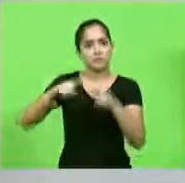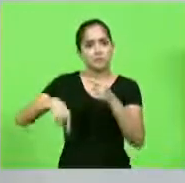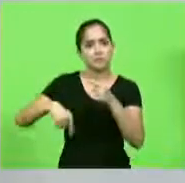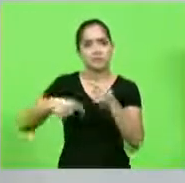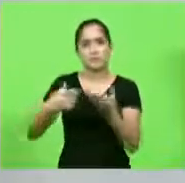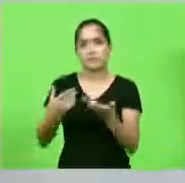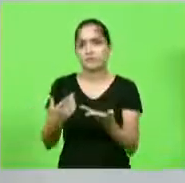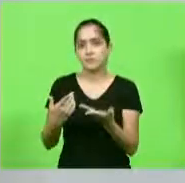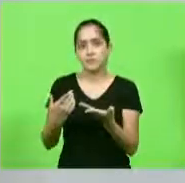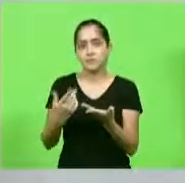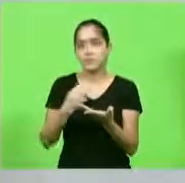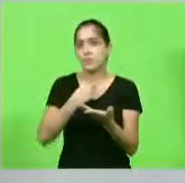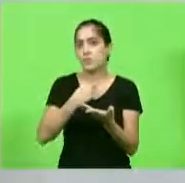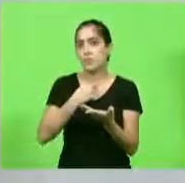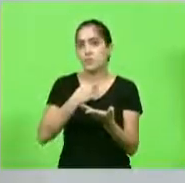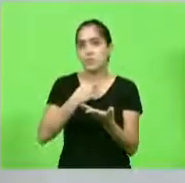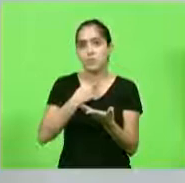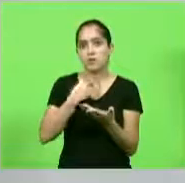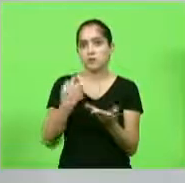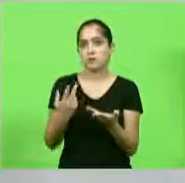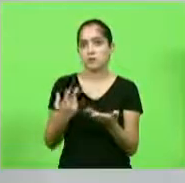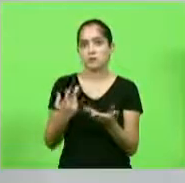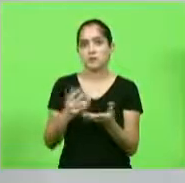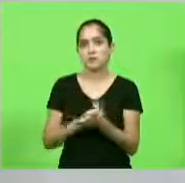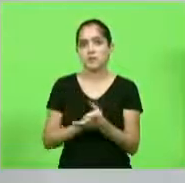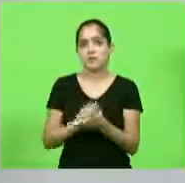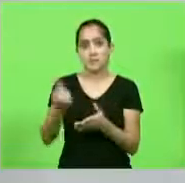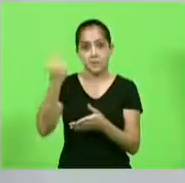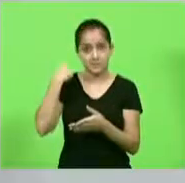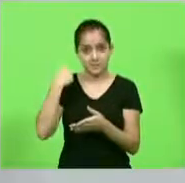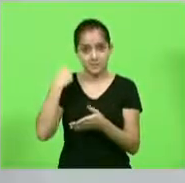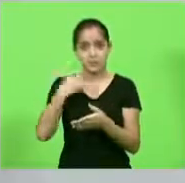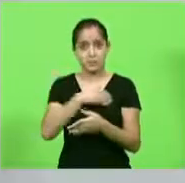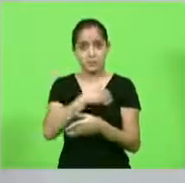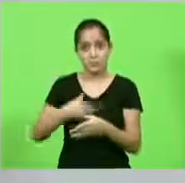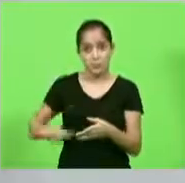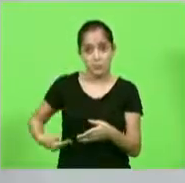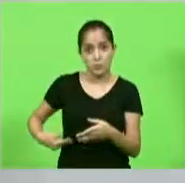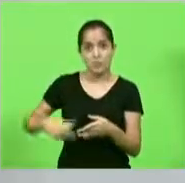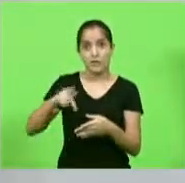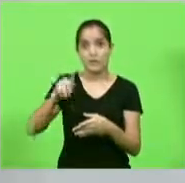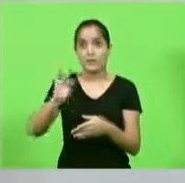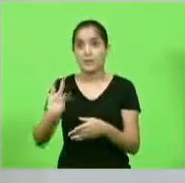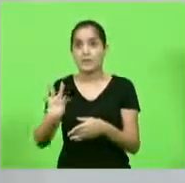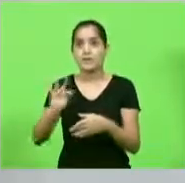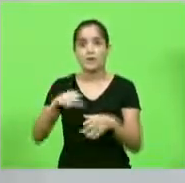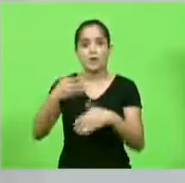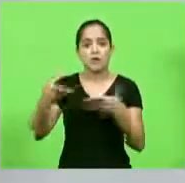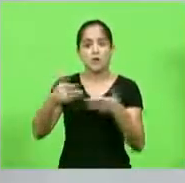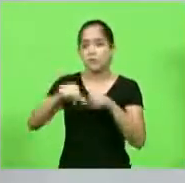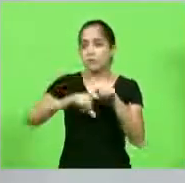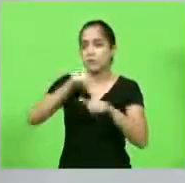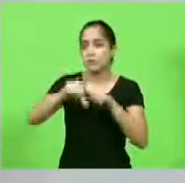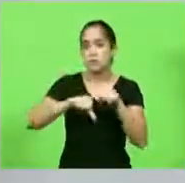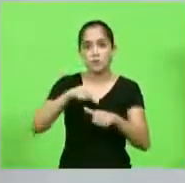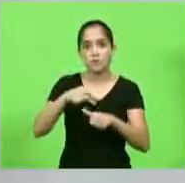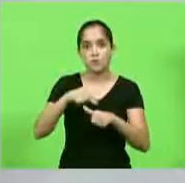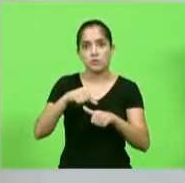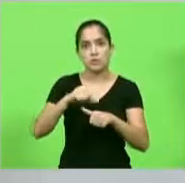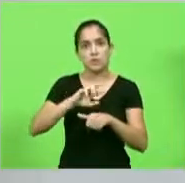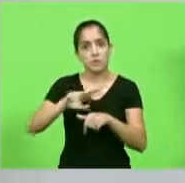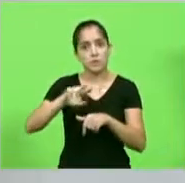Vocês não estão mais no governo do PT. Mudou o governo federal. A política mudou.